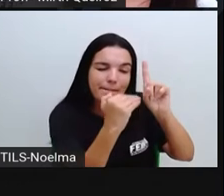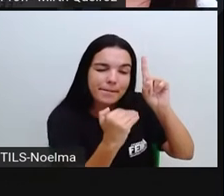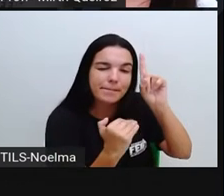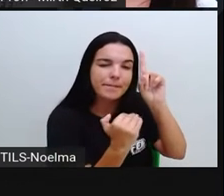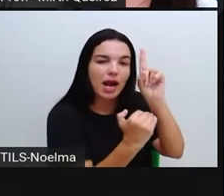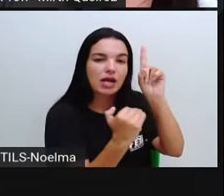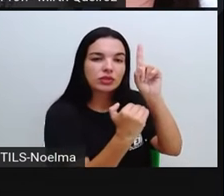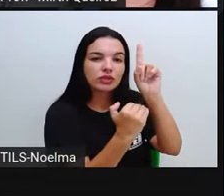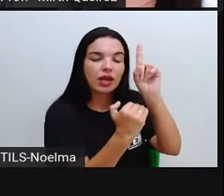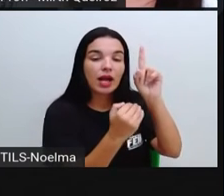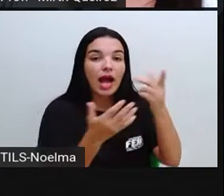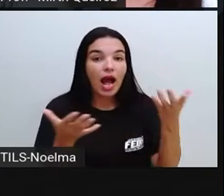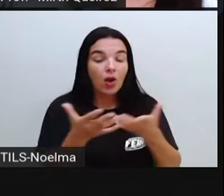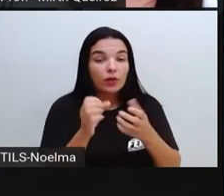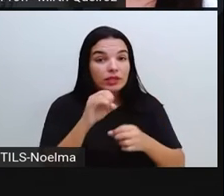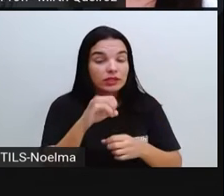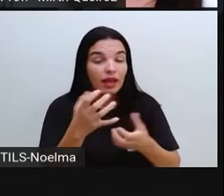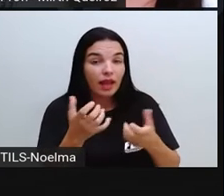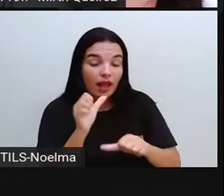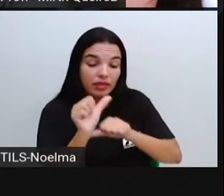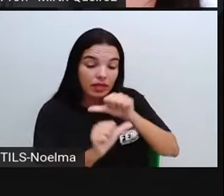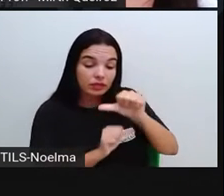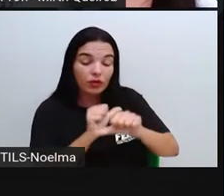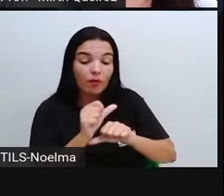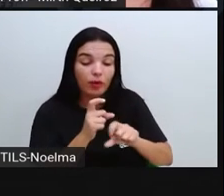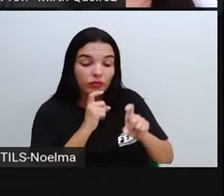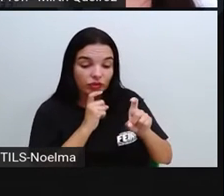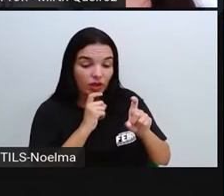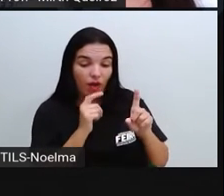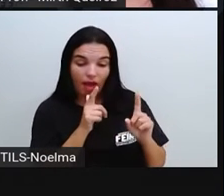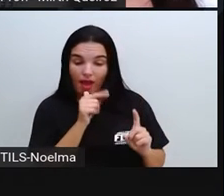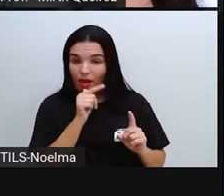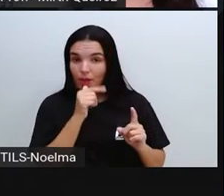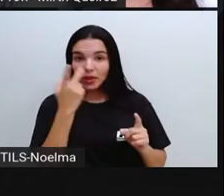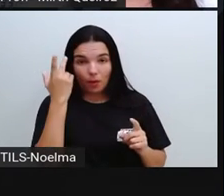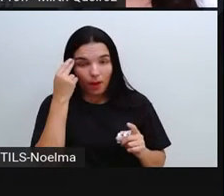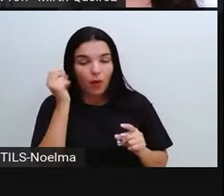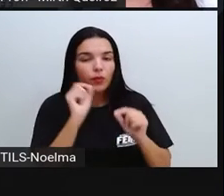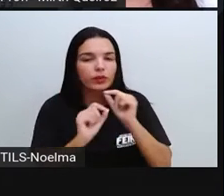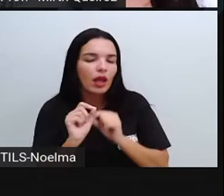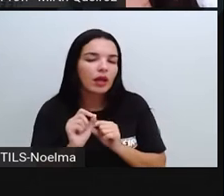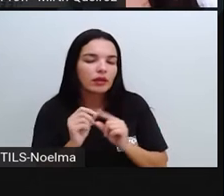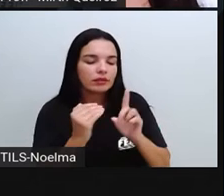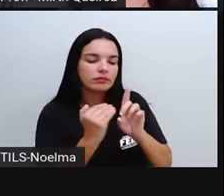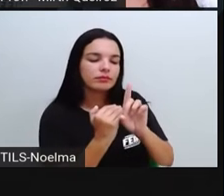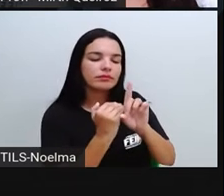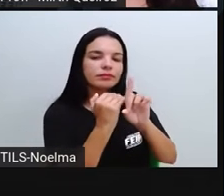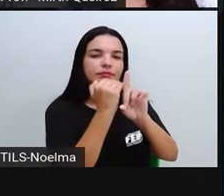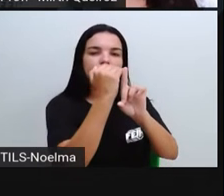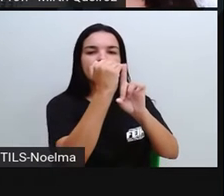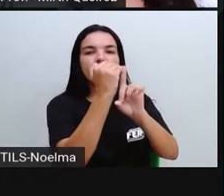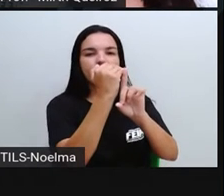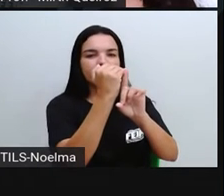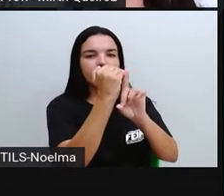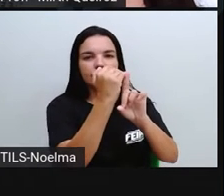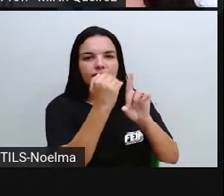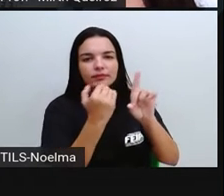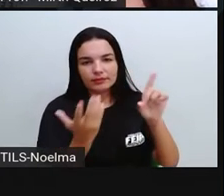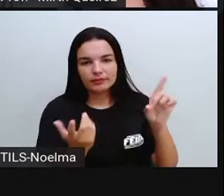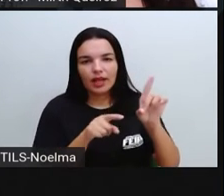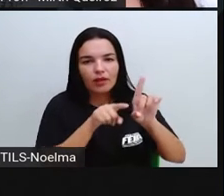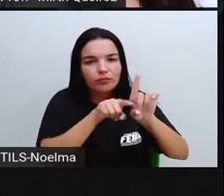esse cubo de gelo em líquido, né? Eu preciso colocar uma temperatura mais quente, né?